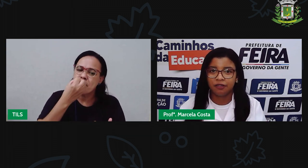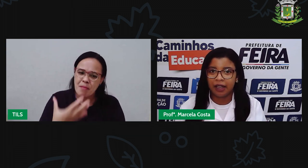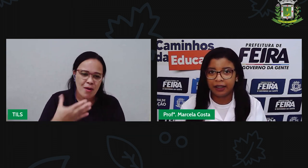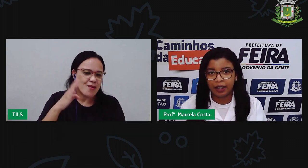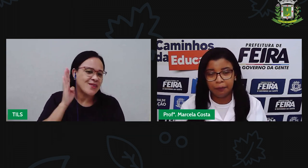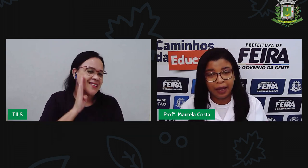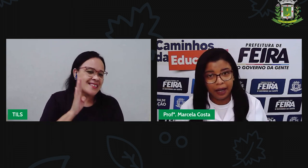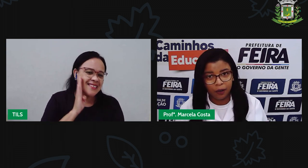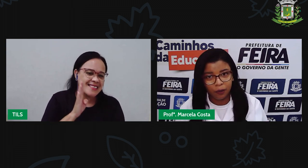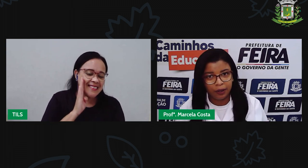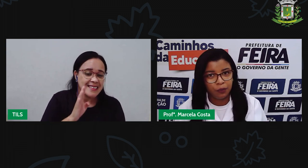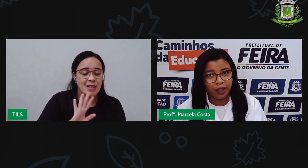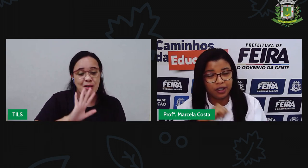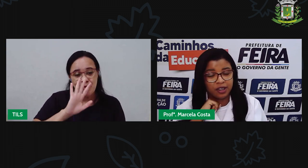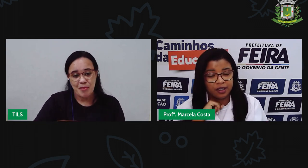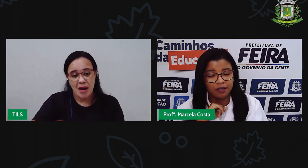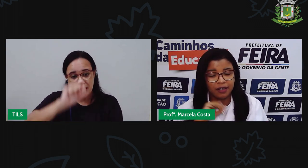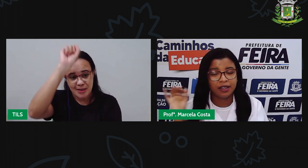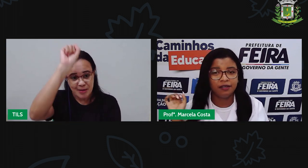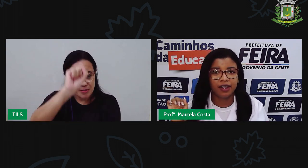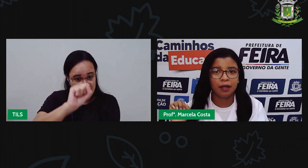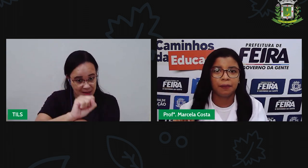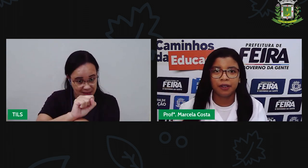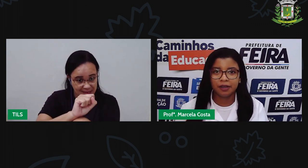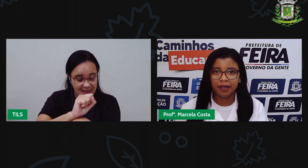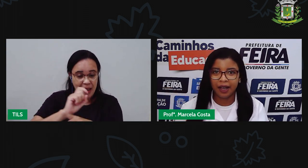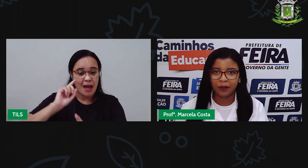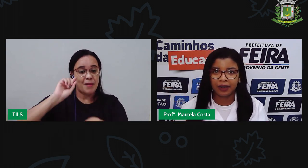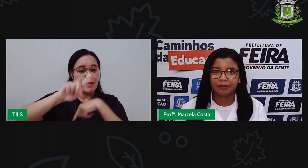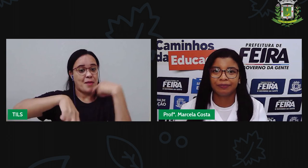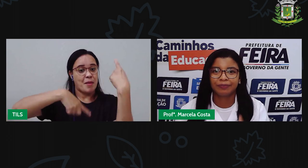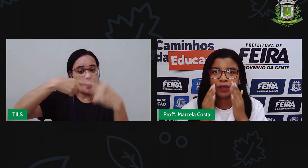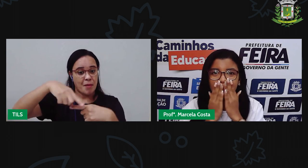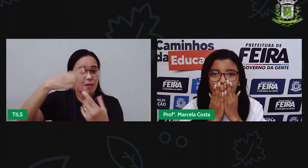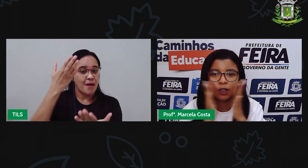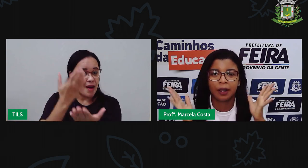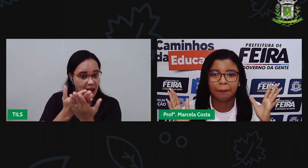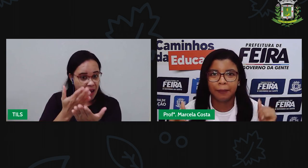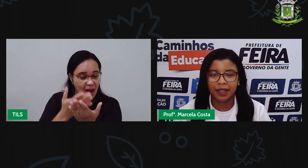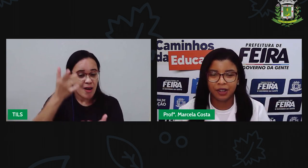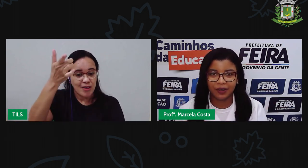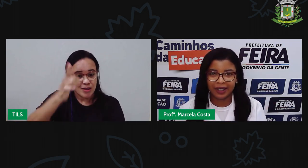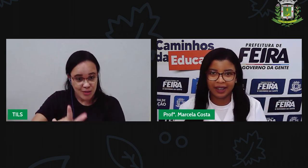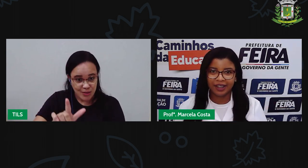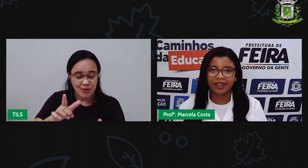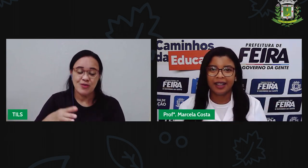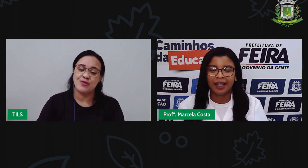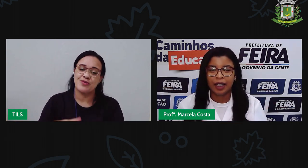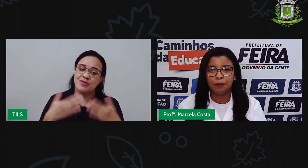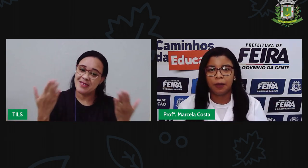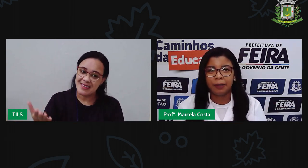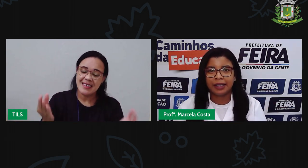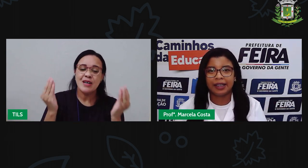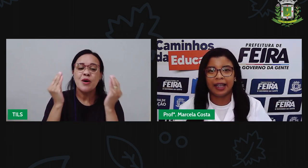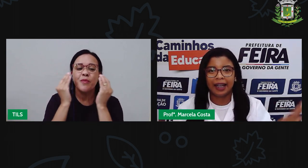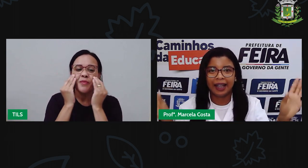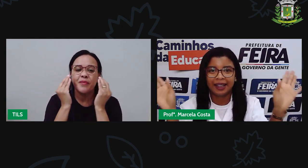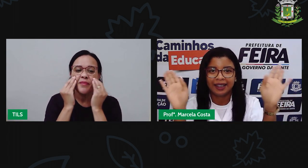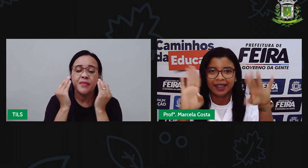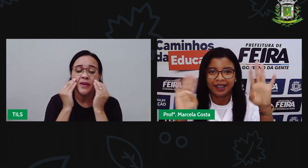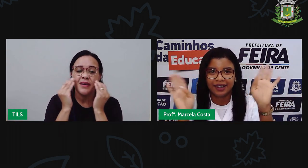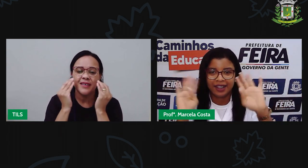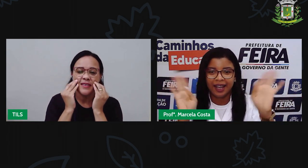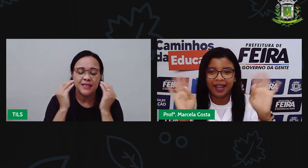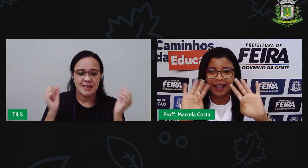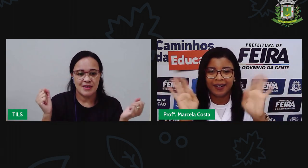mas a gente vai ter que parar agora, porque a gente só vai se ver na próxima aula. Beijo grande da Pró-Marcela.